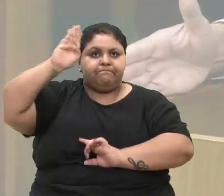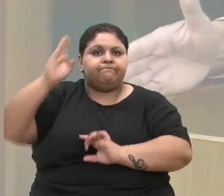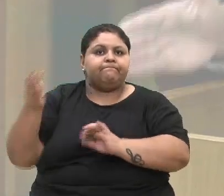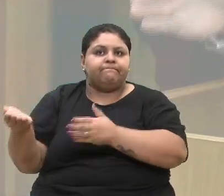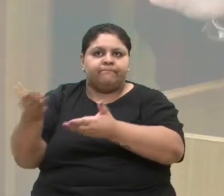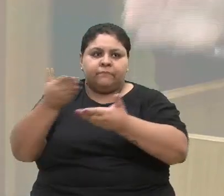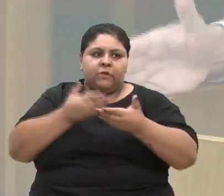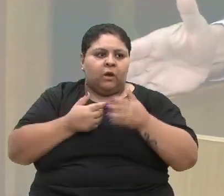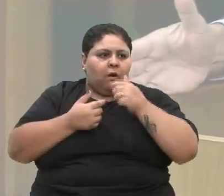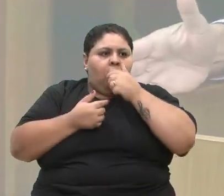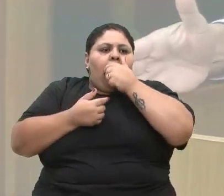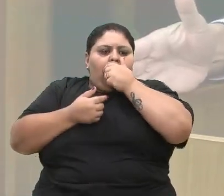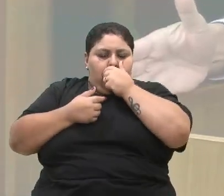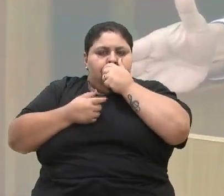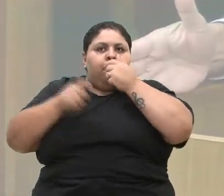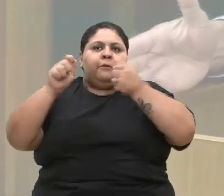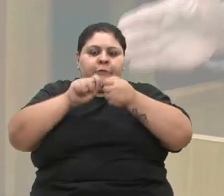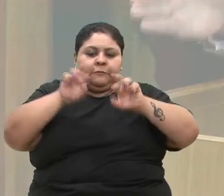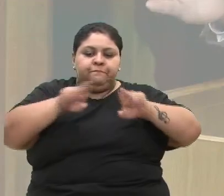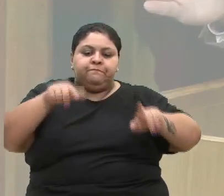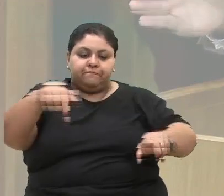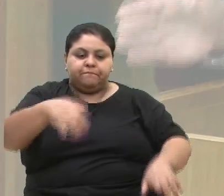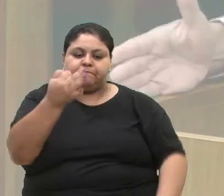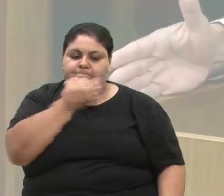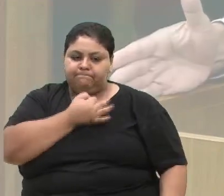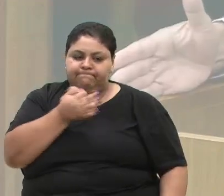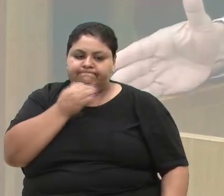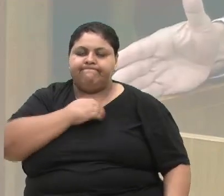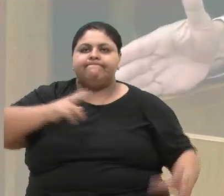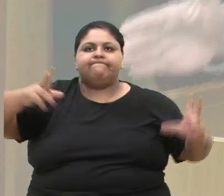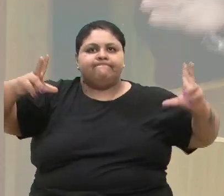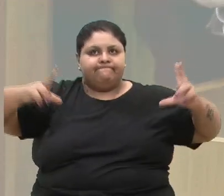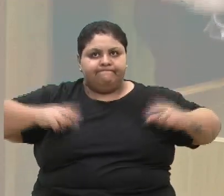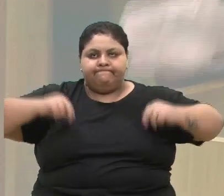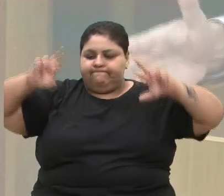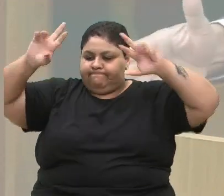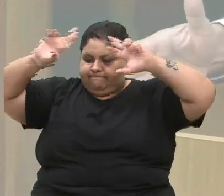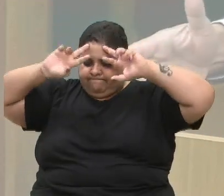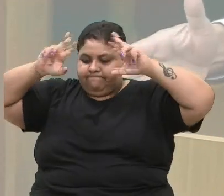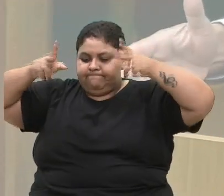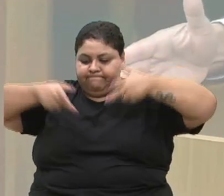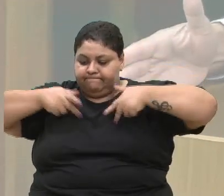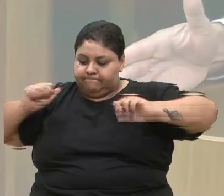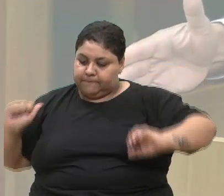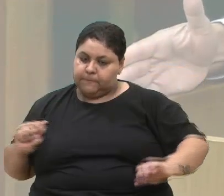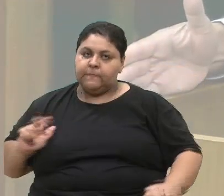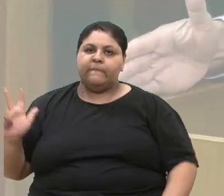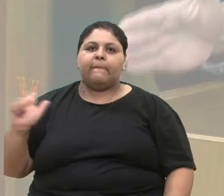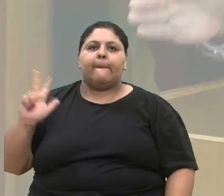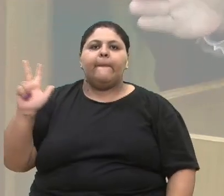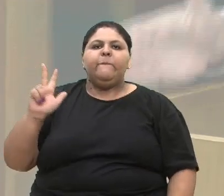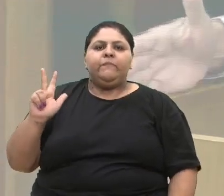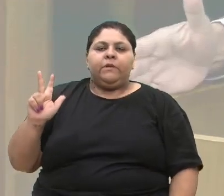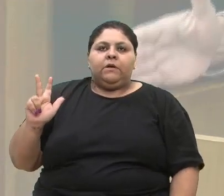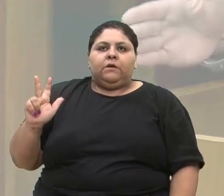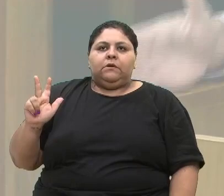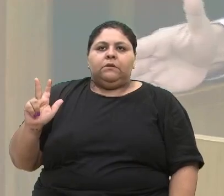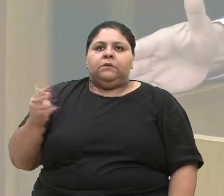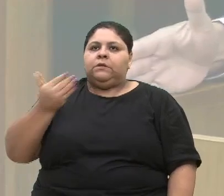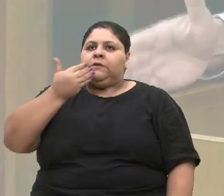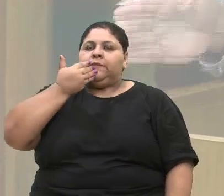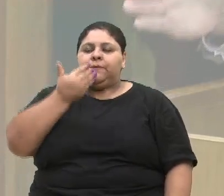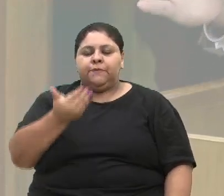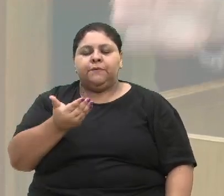carreira que fazem a diferença em Caxias do Sul, que merecem reconhecimento à valorização. Peço, então,